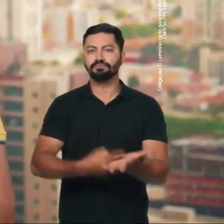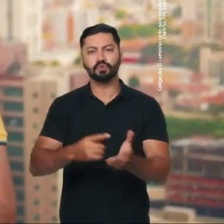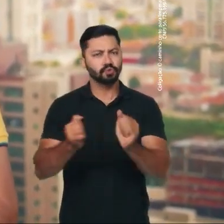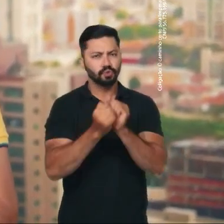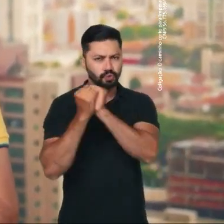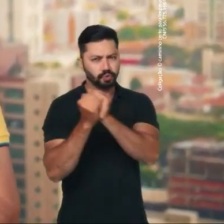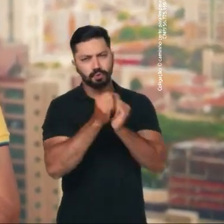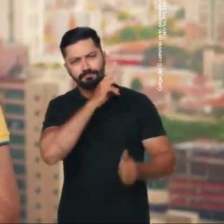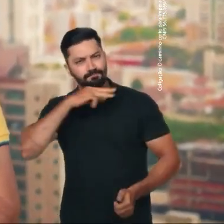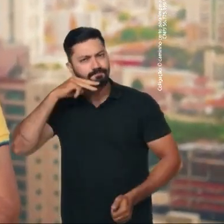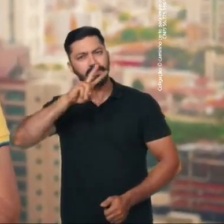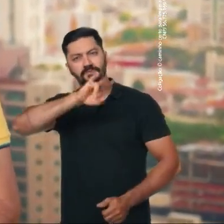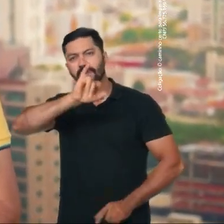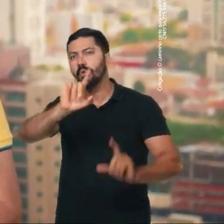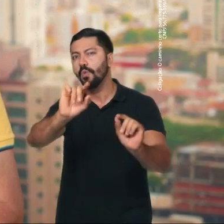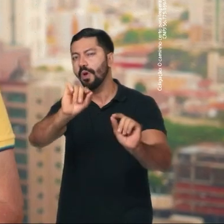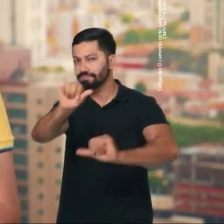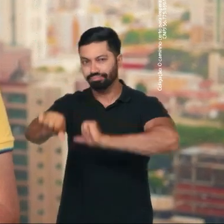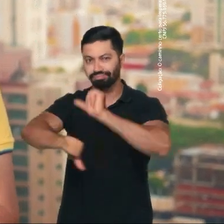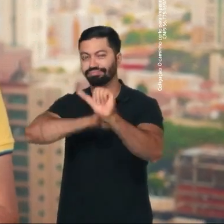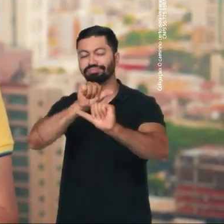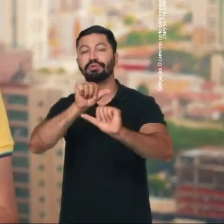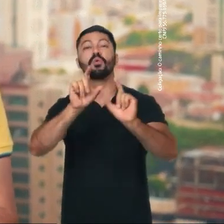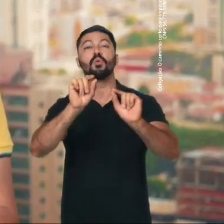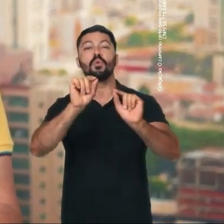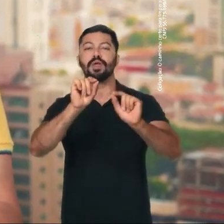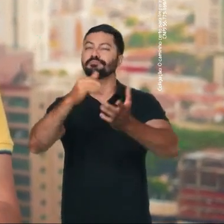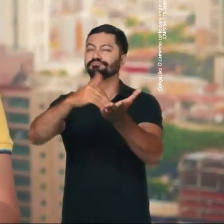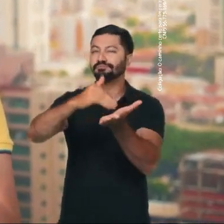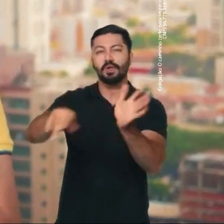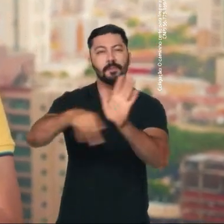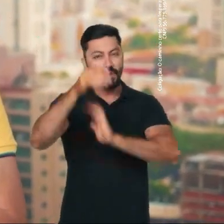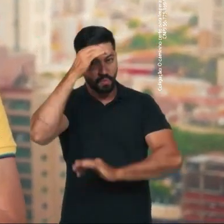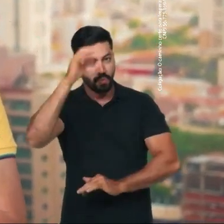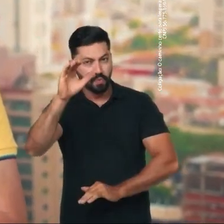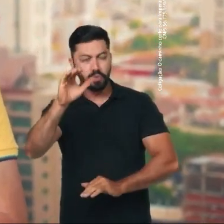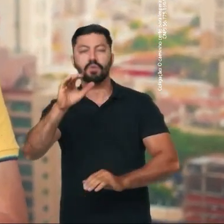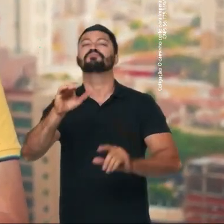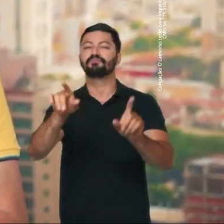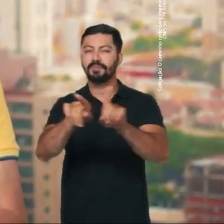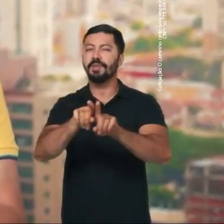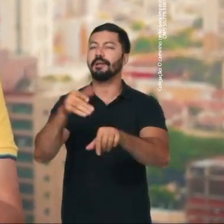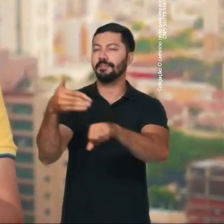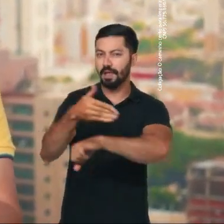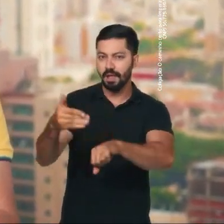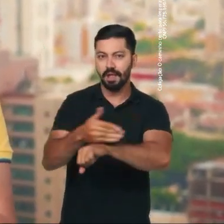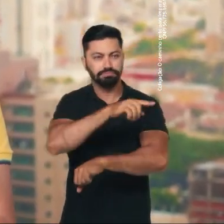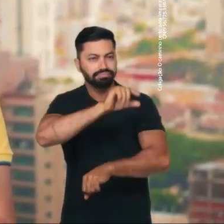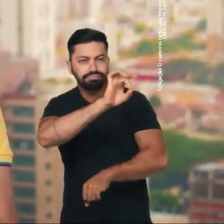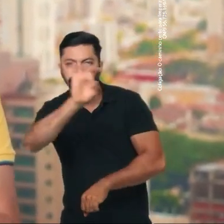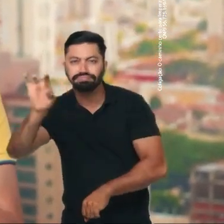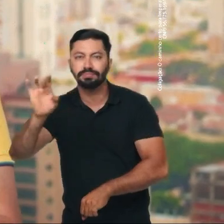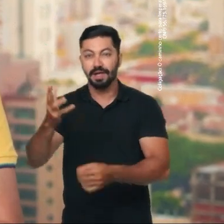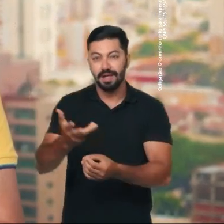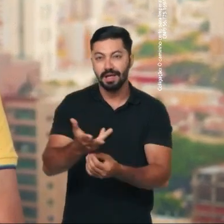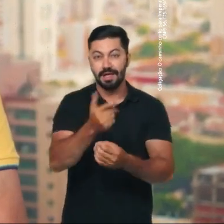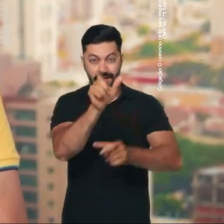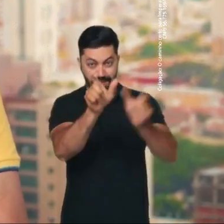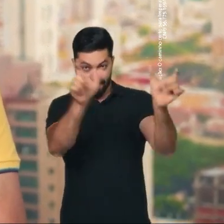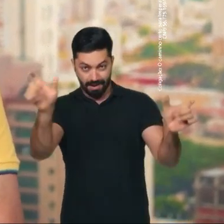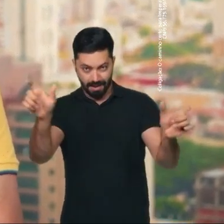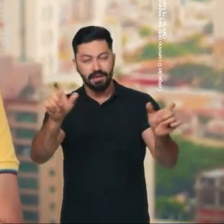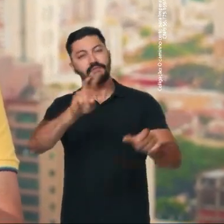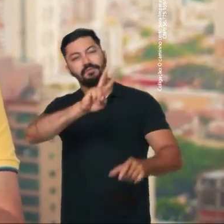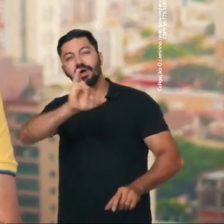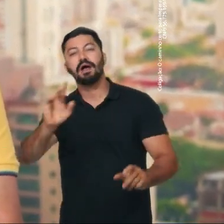iremos reestruturar a Fundação Cultural com participação direta de nossos artistas locais na elaboração de projetos visando